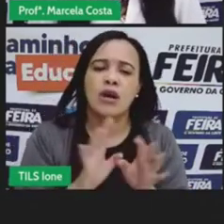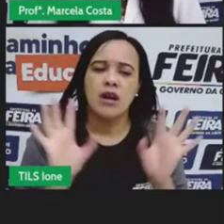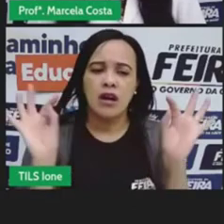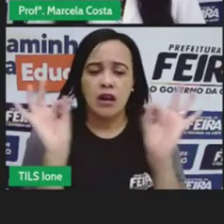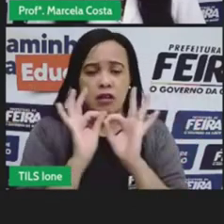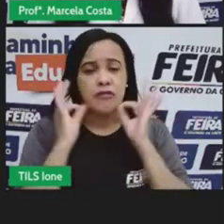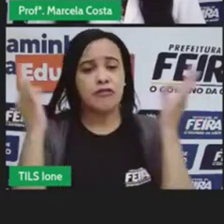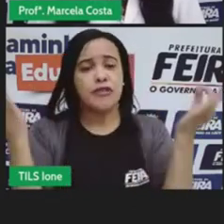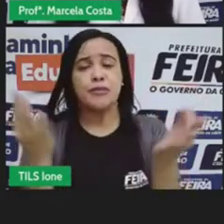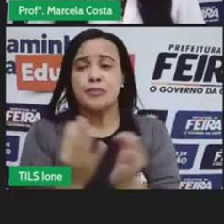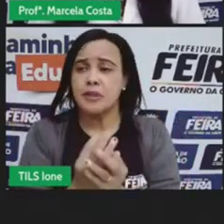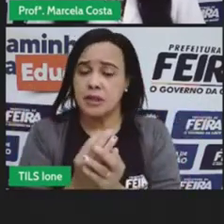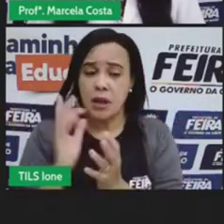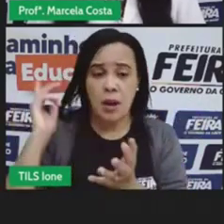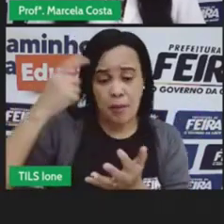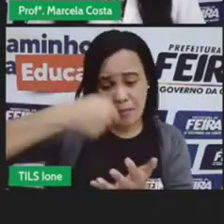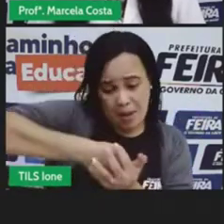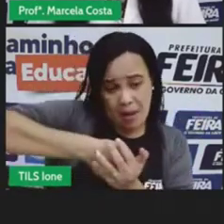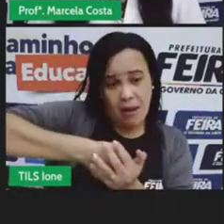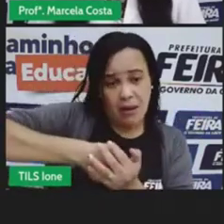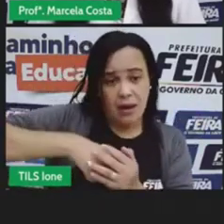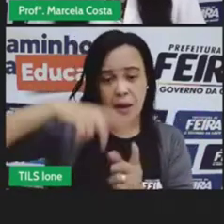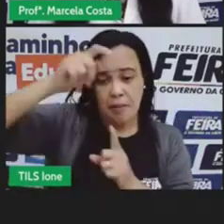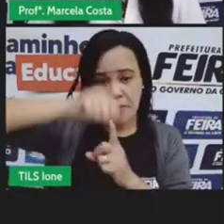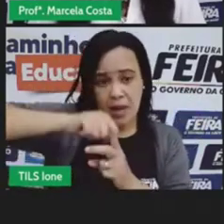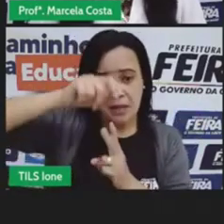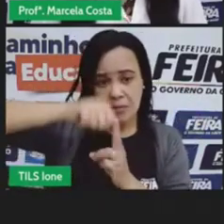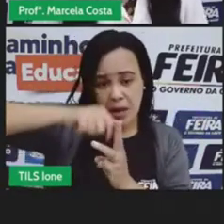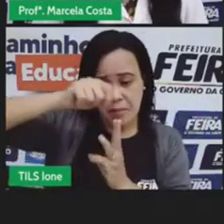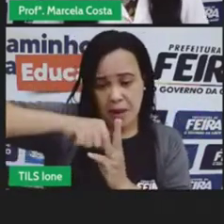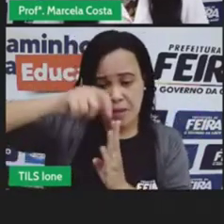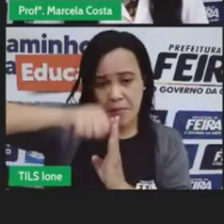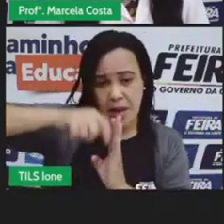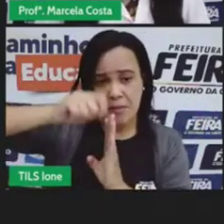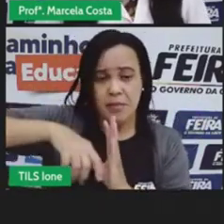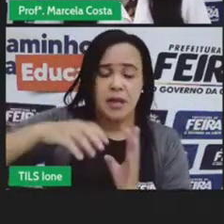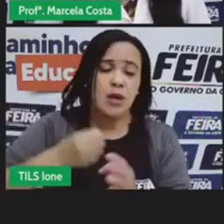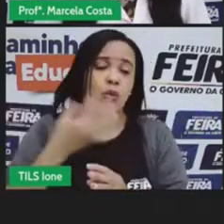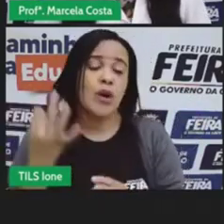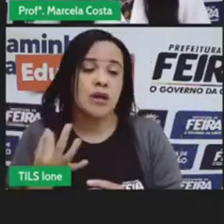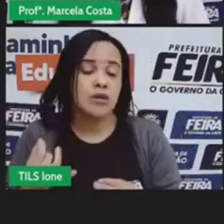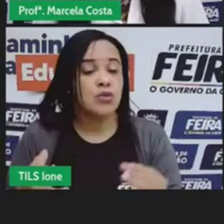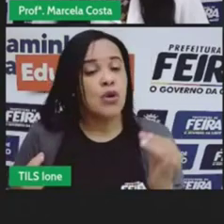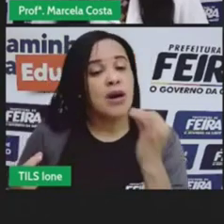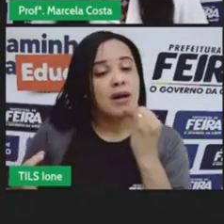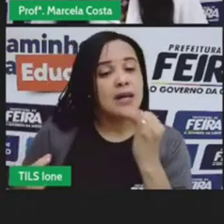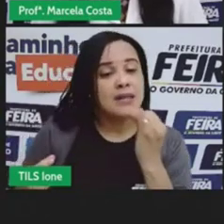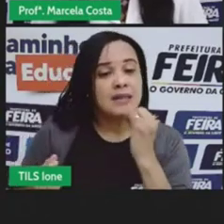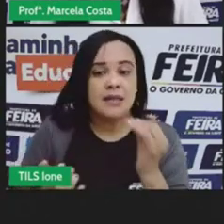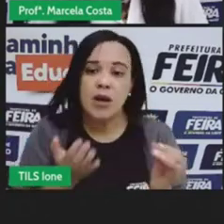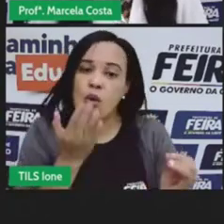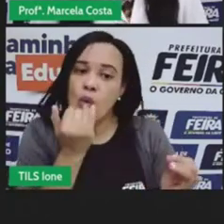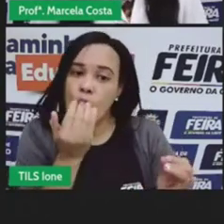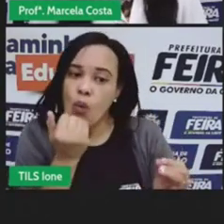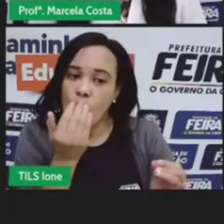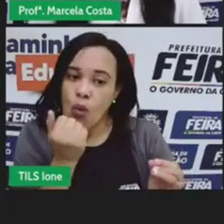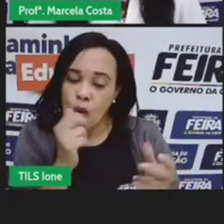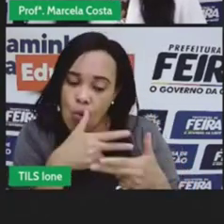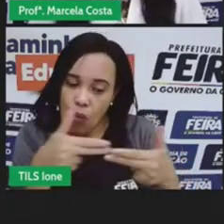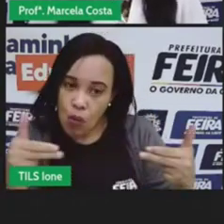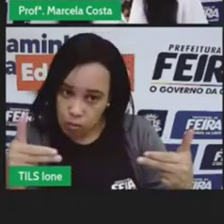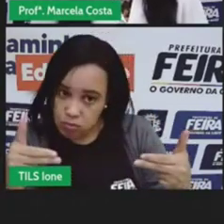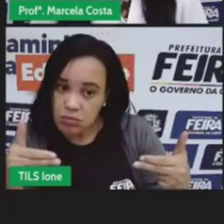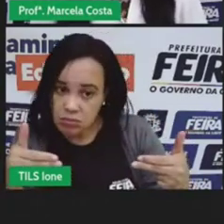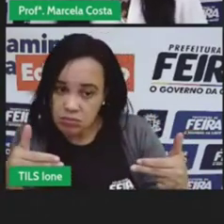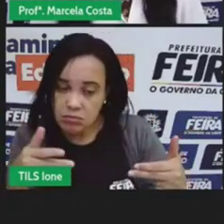o custo da alimentação quanto sua família gasta comprando comida comprando